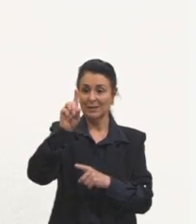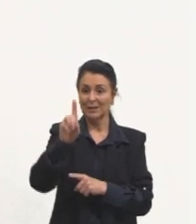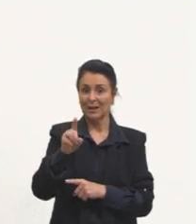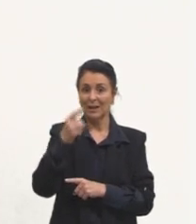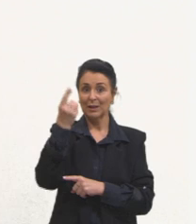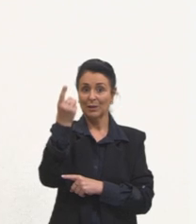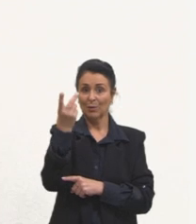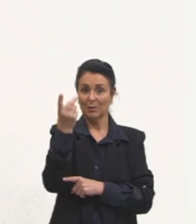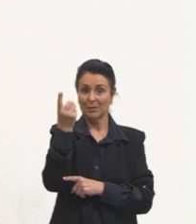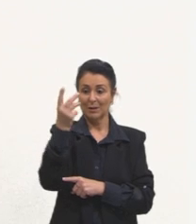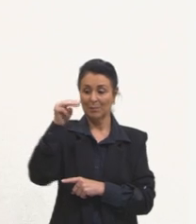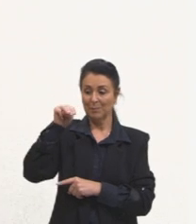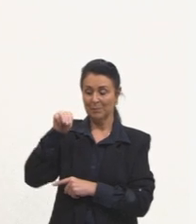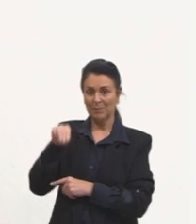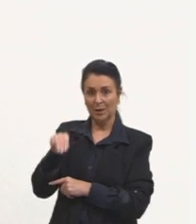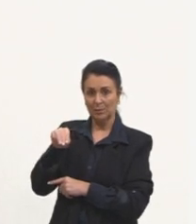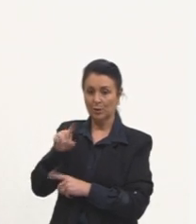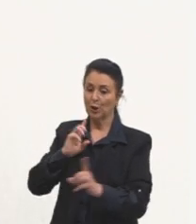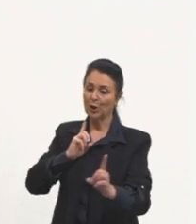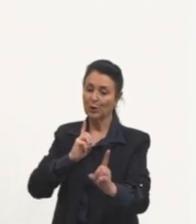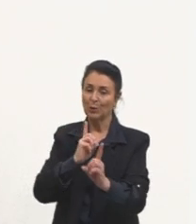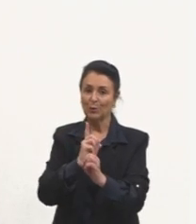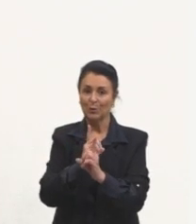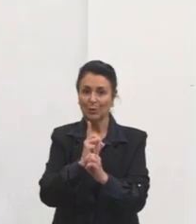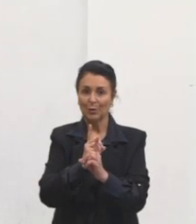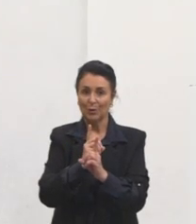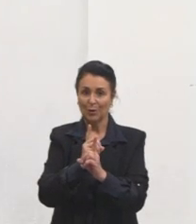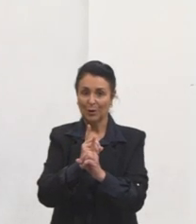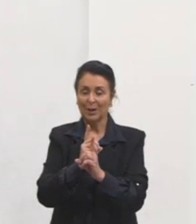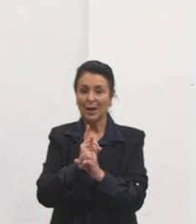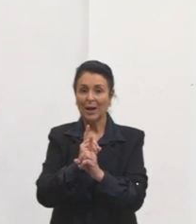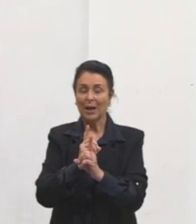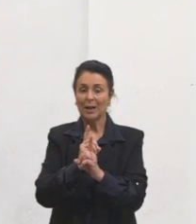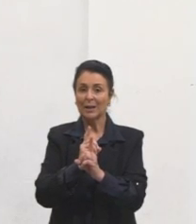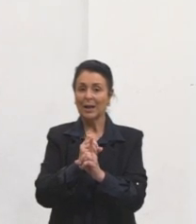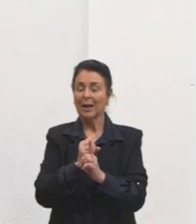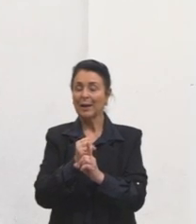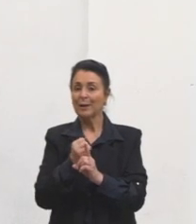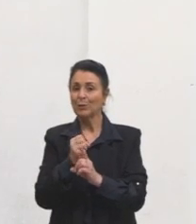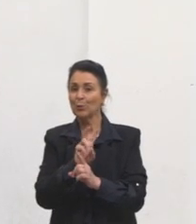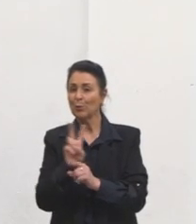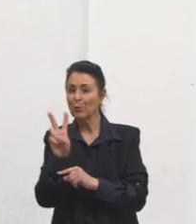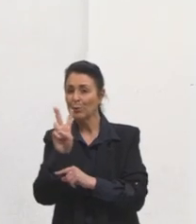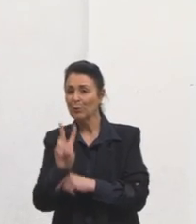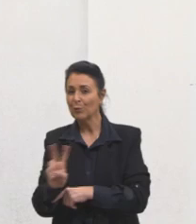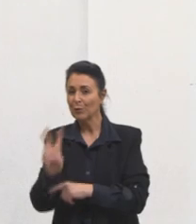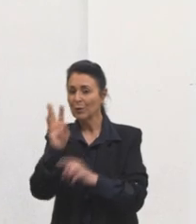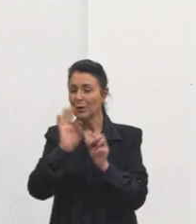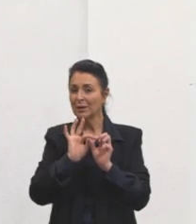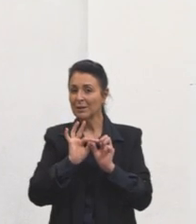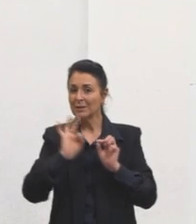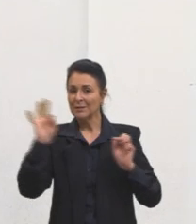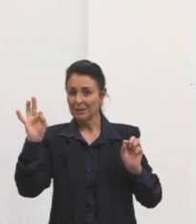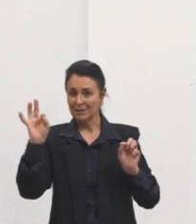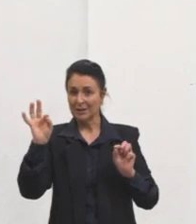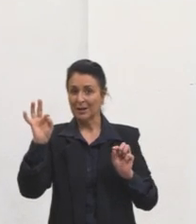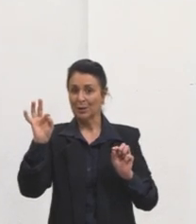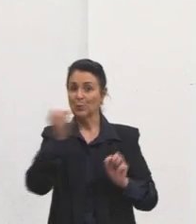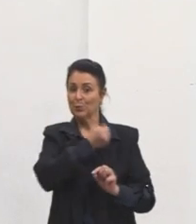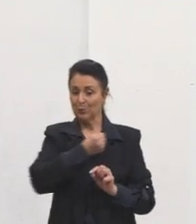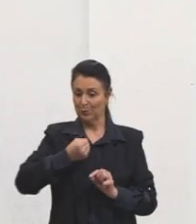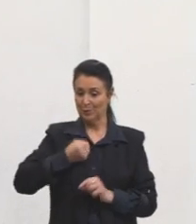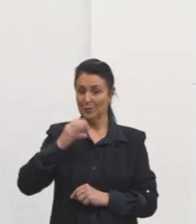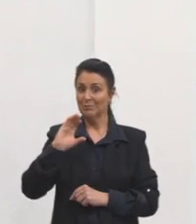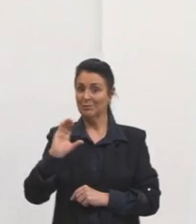metros. Finalmente chegamos no nosso valor da distância em notação científica, né? Ufa, conseguimos chegar lá.